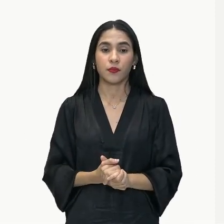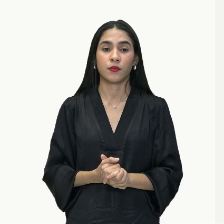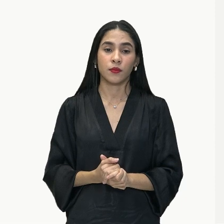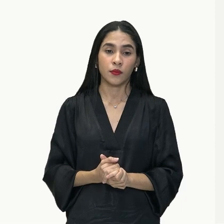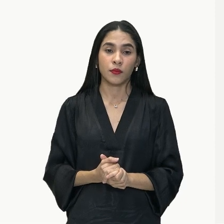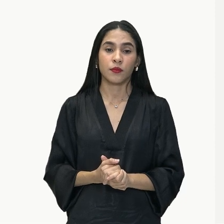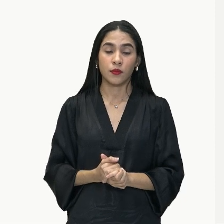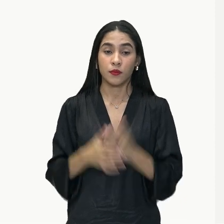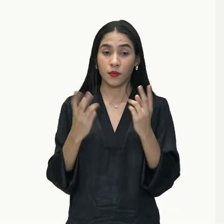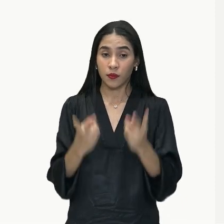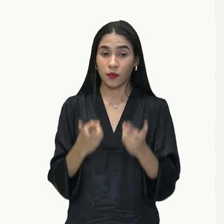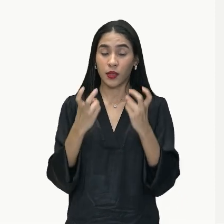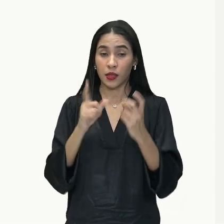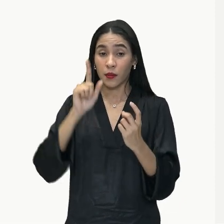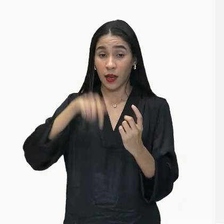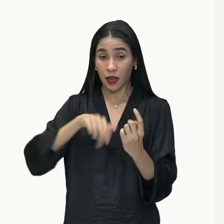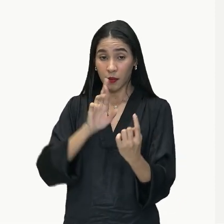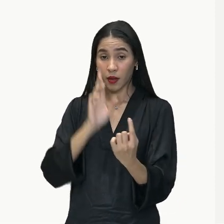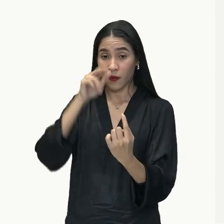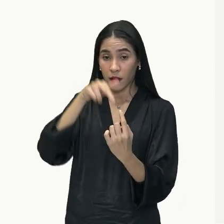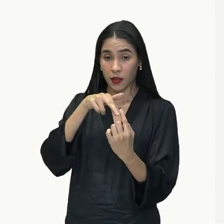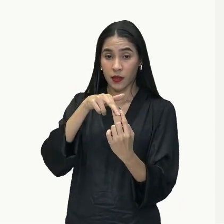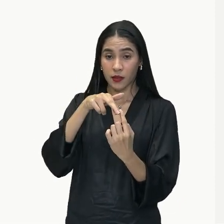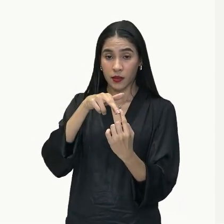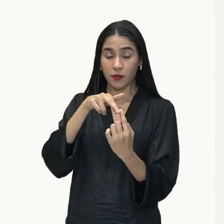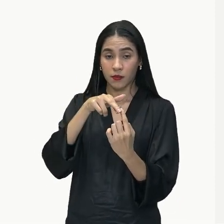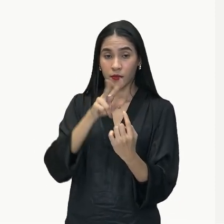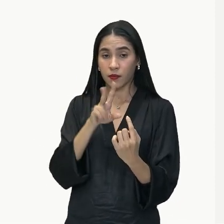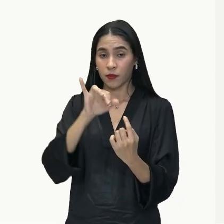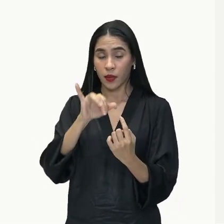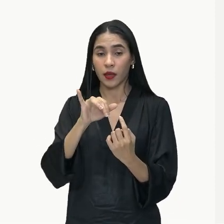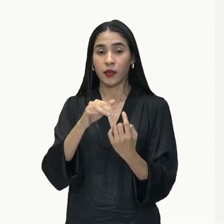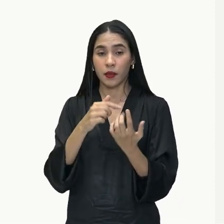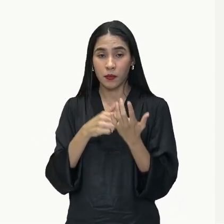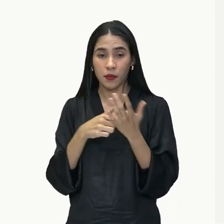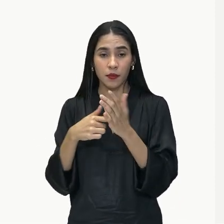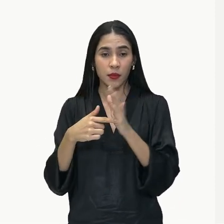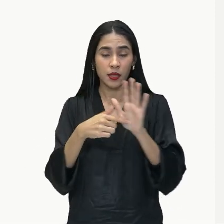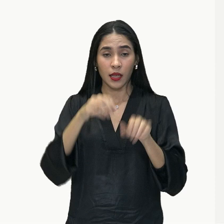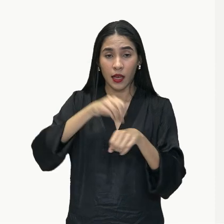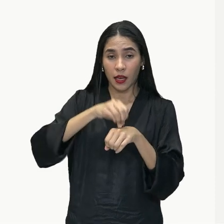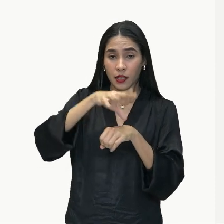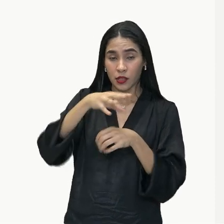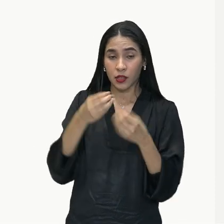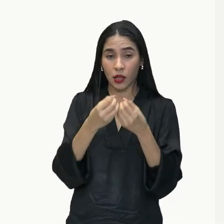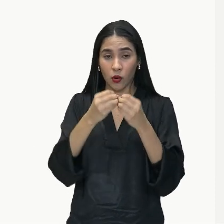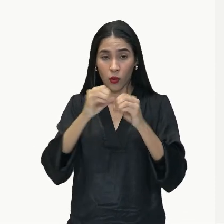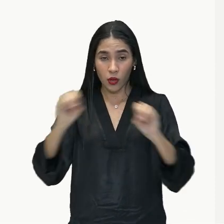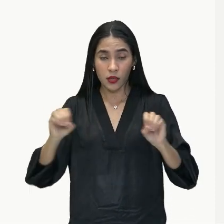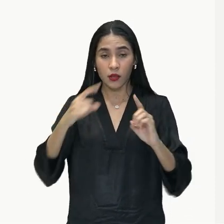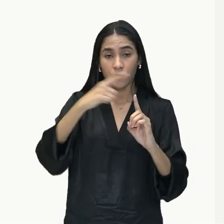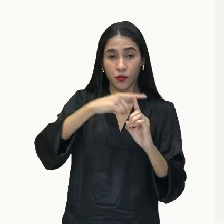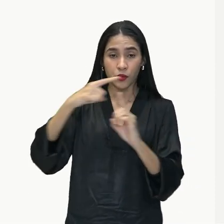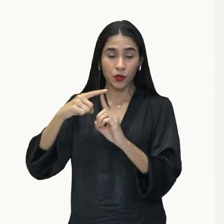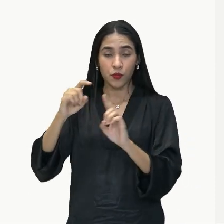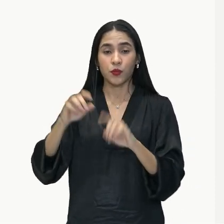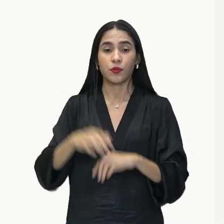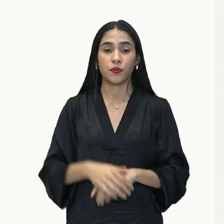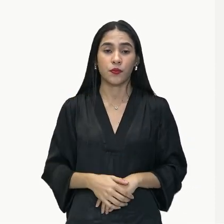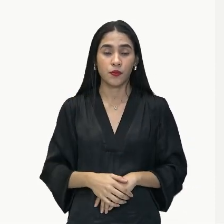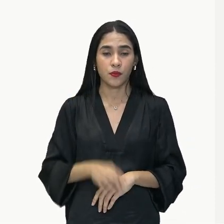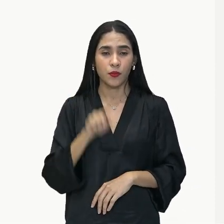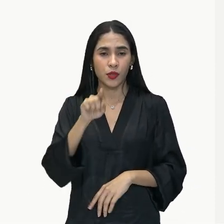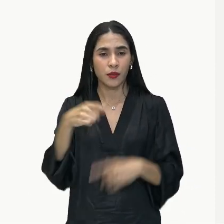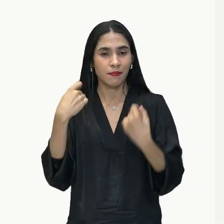Observem essa marca que ela vai trazer a pista da oração, do tipo que será essa oração. Então, você